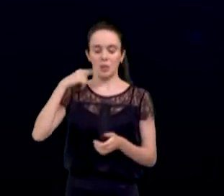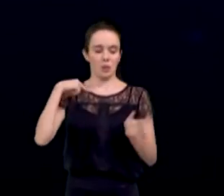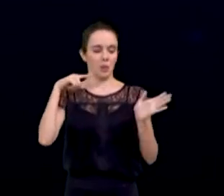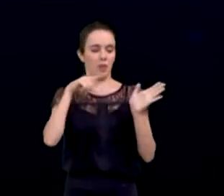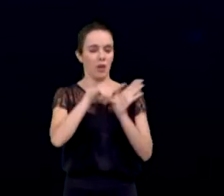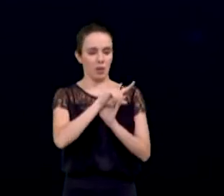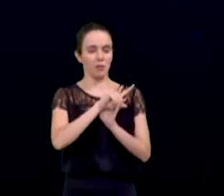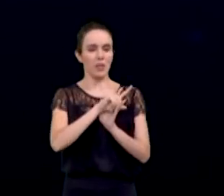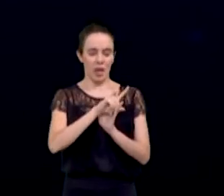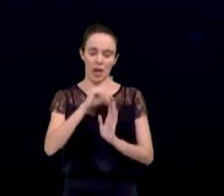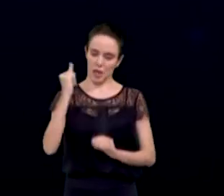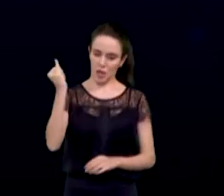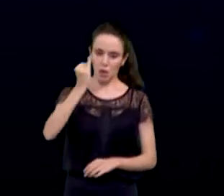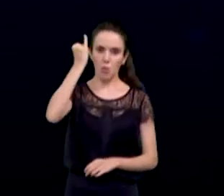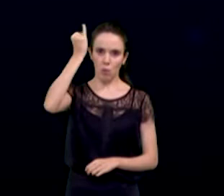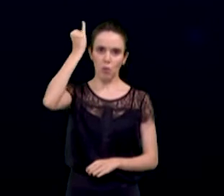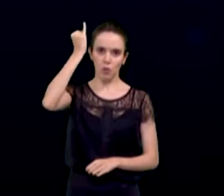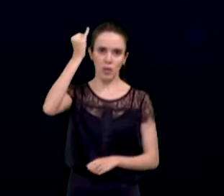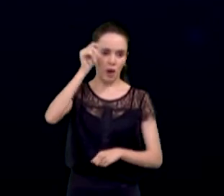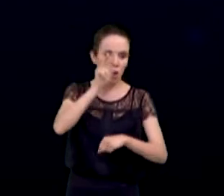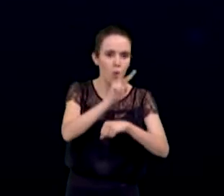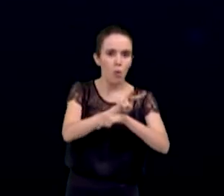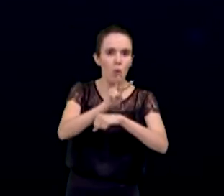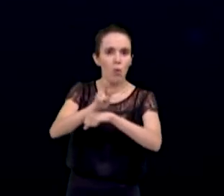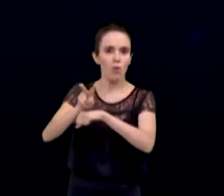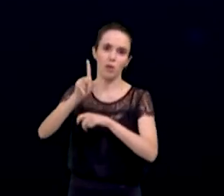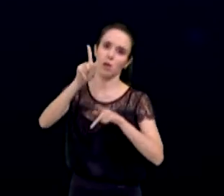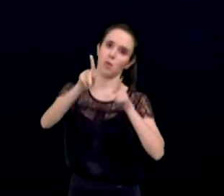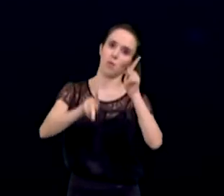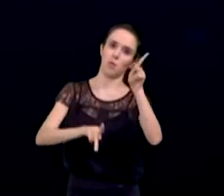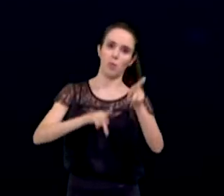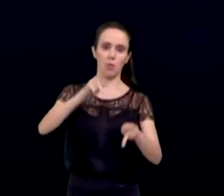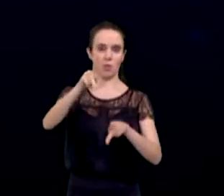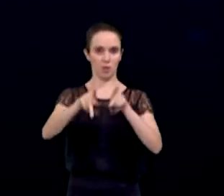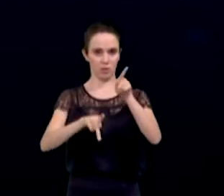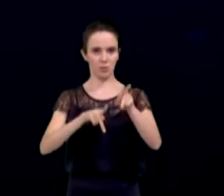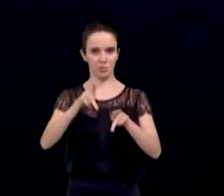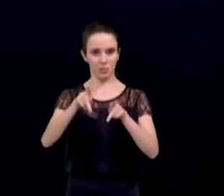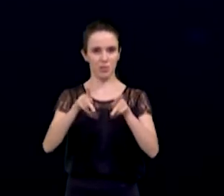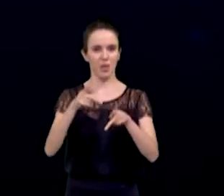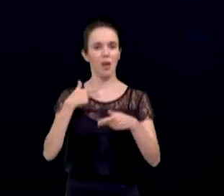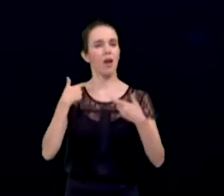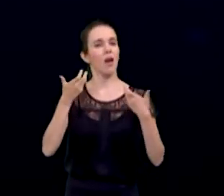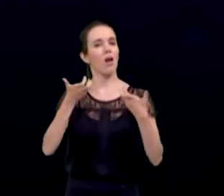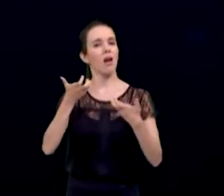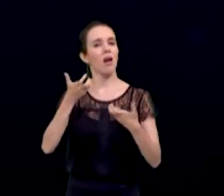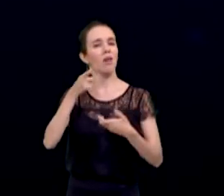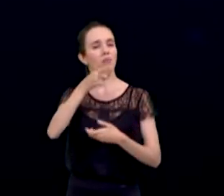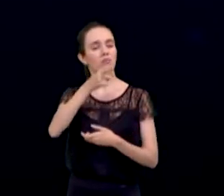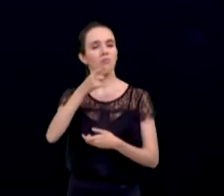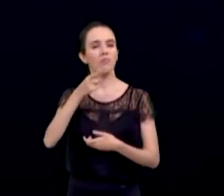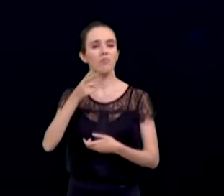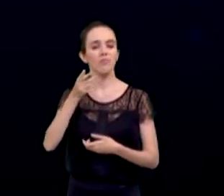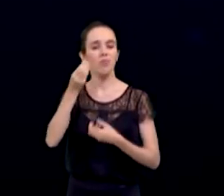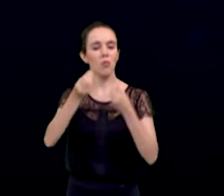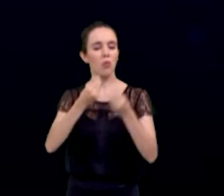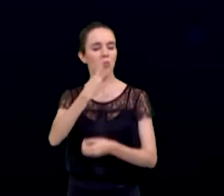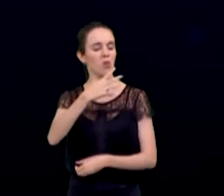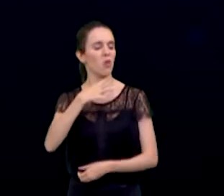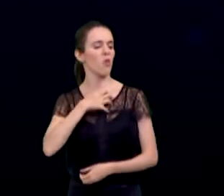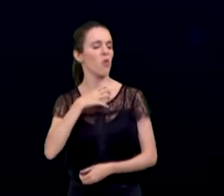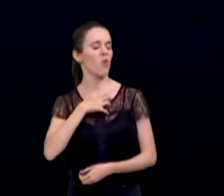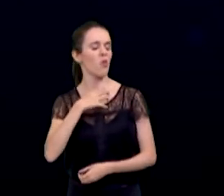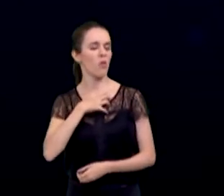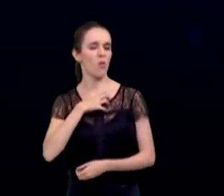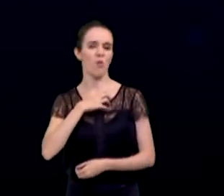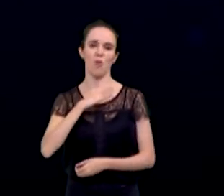fato, é uma prioridade na nossa gestão. Eu gostaria, nesse sentido, de saber como o senhor vê a importância do COAPS e